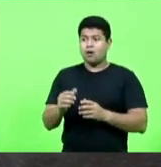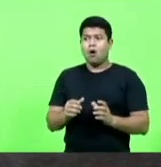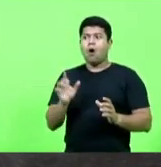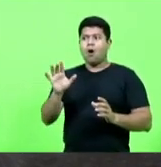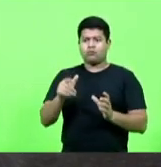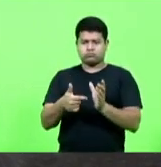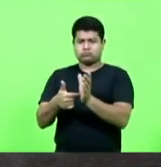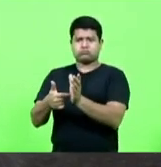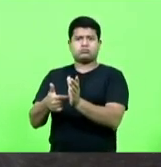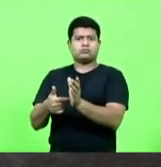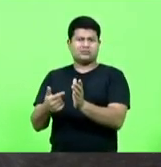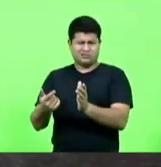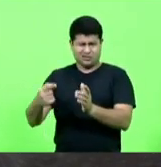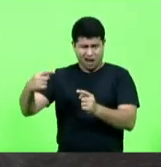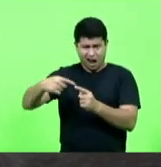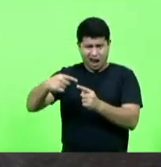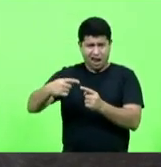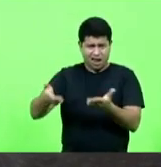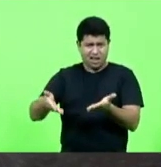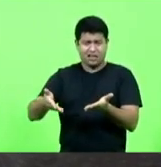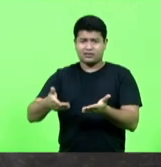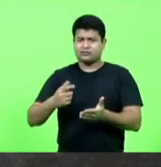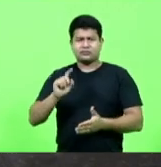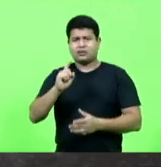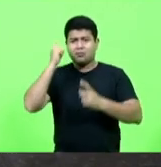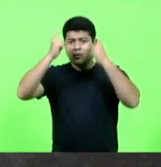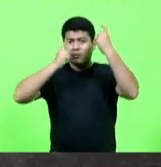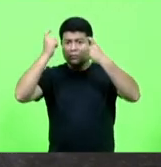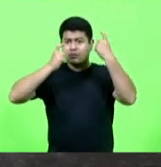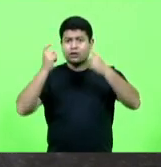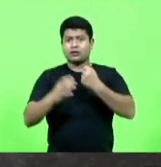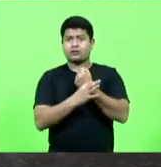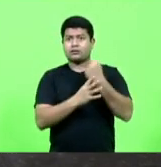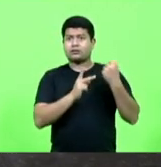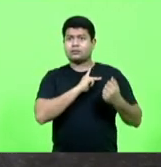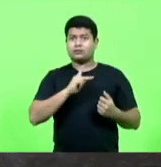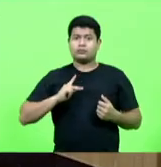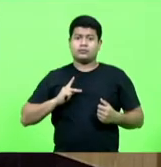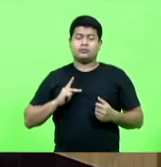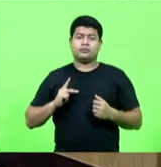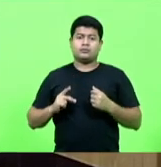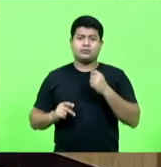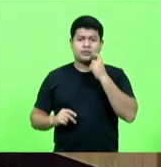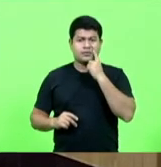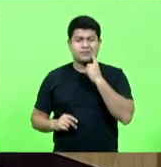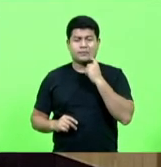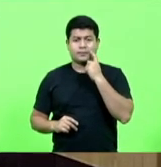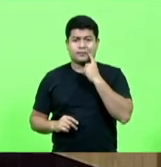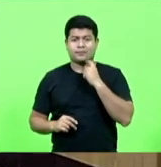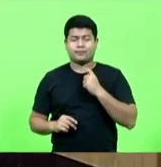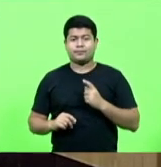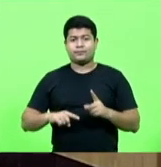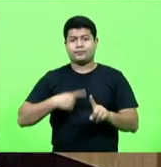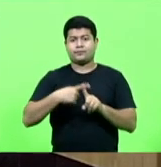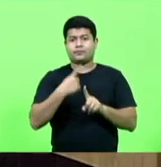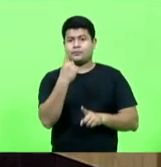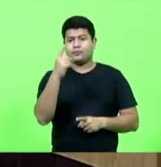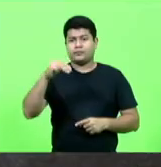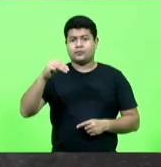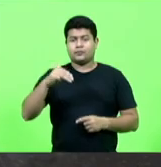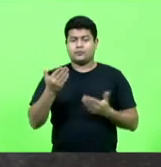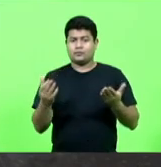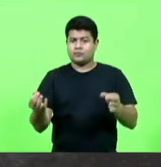não estão preocupados com segurança pública, estão se comportando como mocinhas. Mais um minuto para a V. Exª concluir.